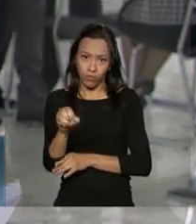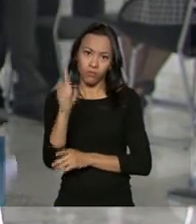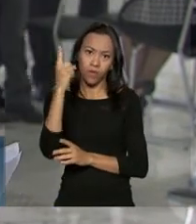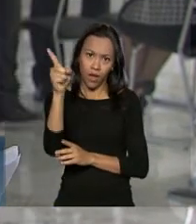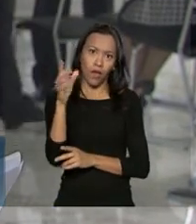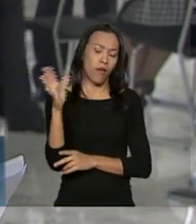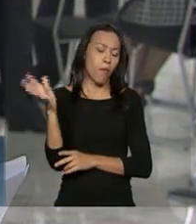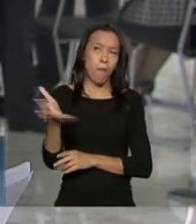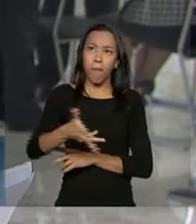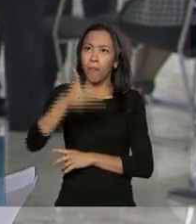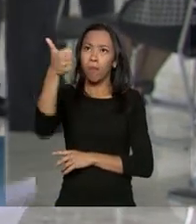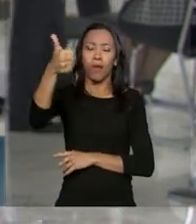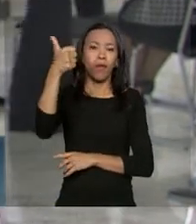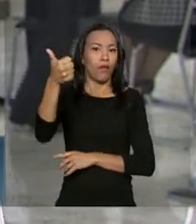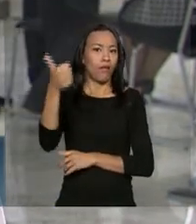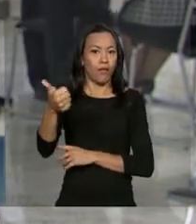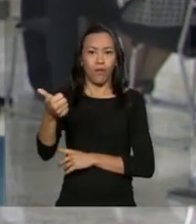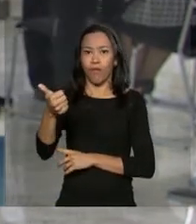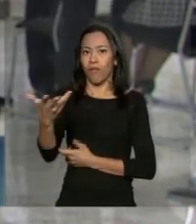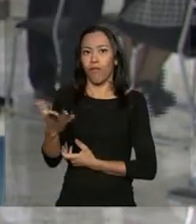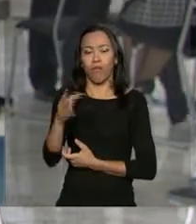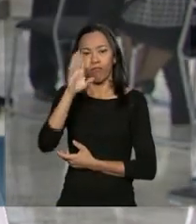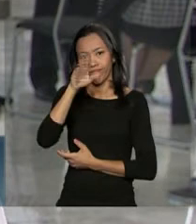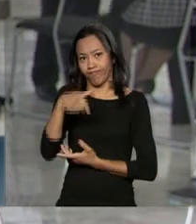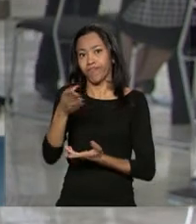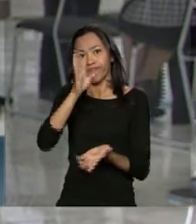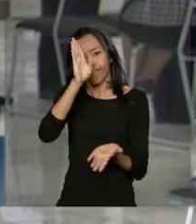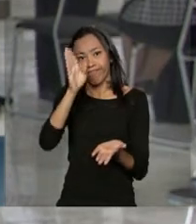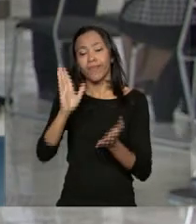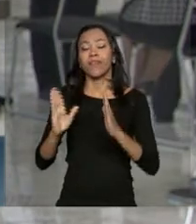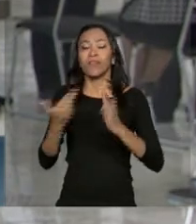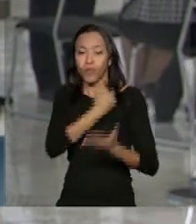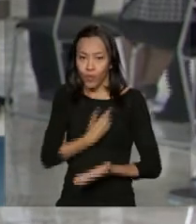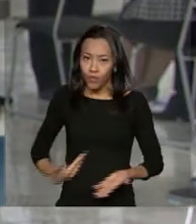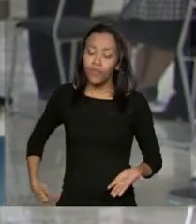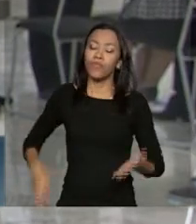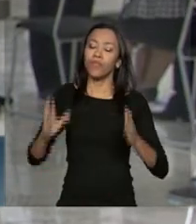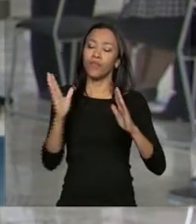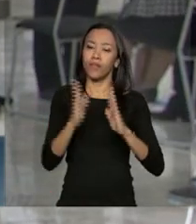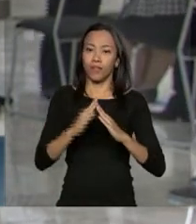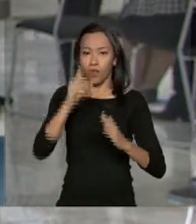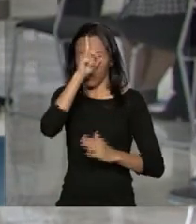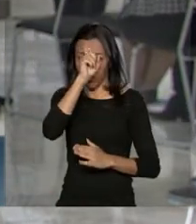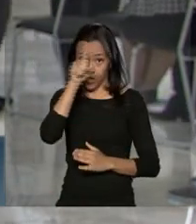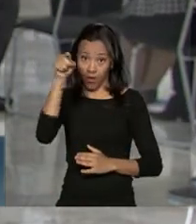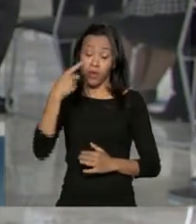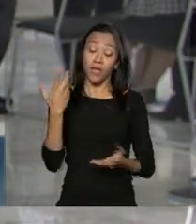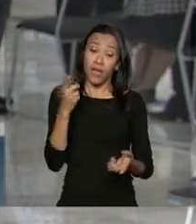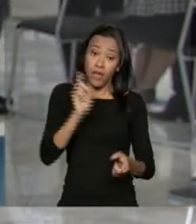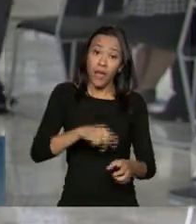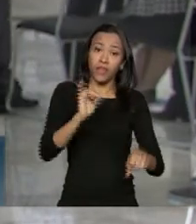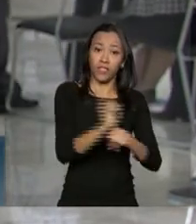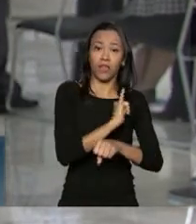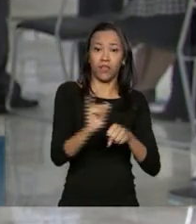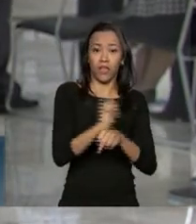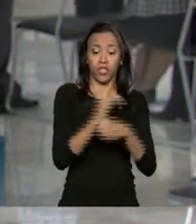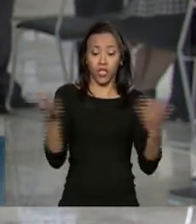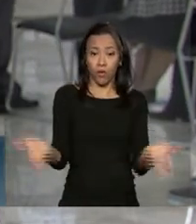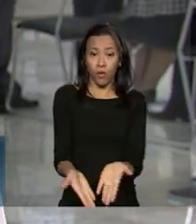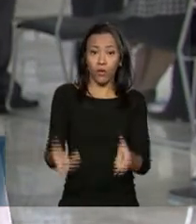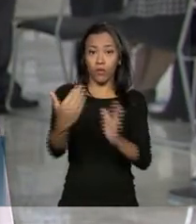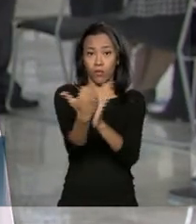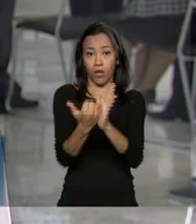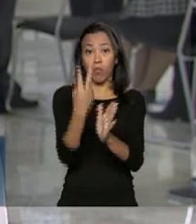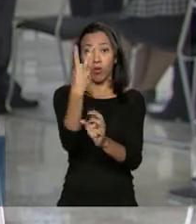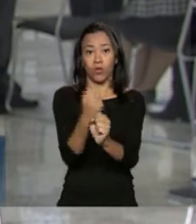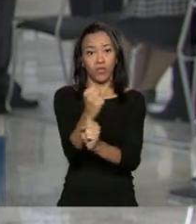de saúde pública, de caráter universal. E, claro, segundo o governo, estratégias, como o Programa Mais Médicos, que está completando dois anos,